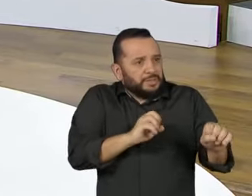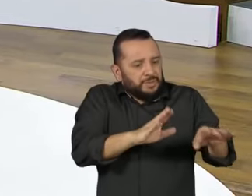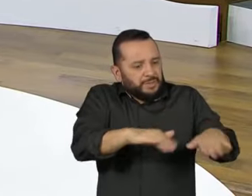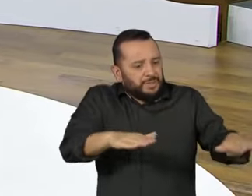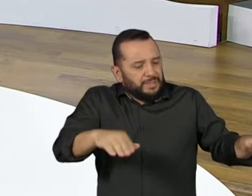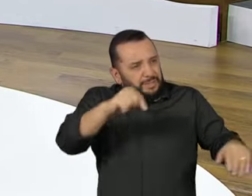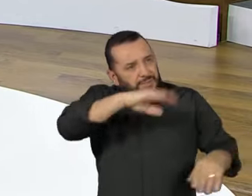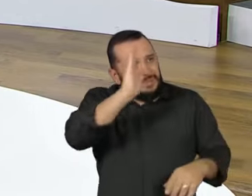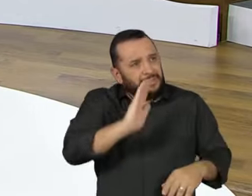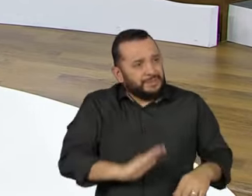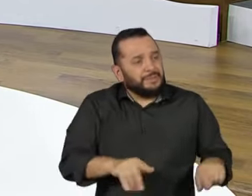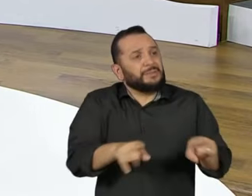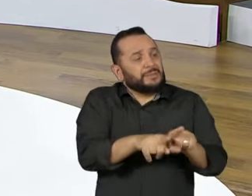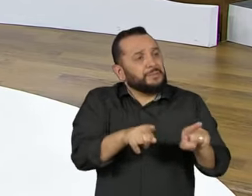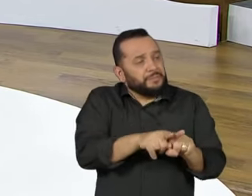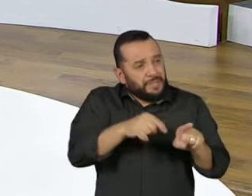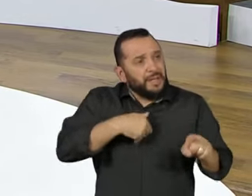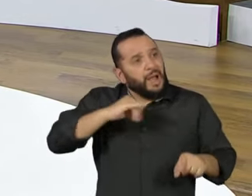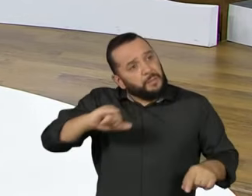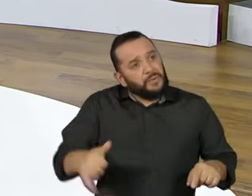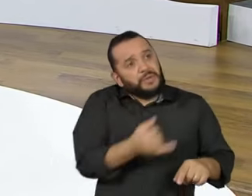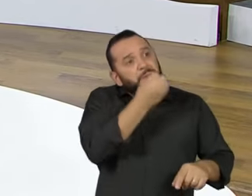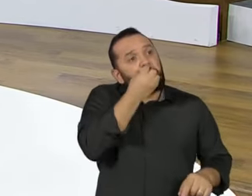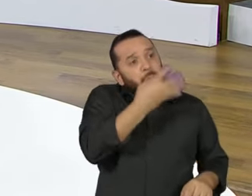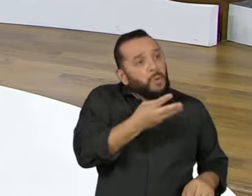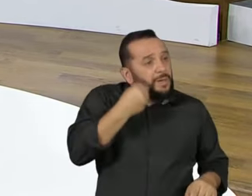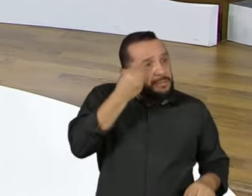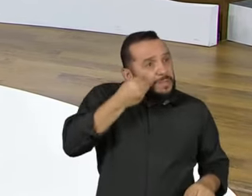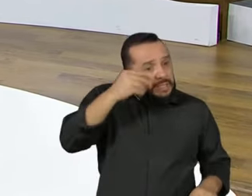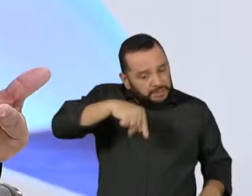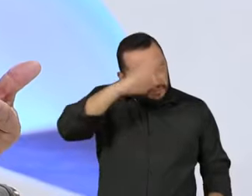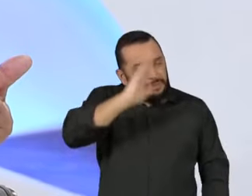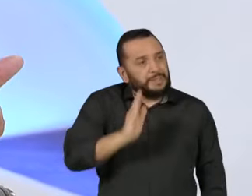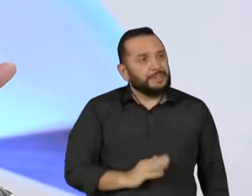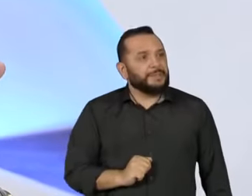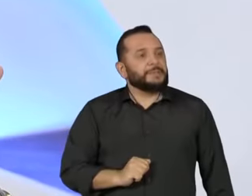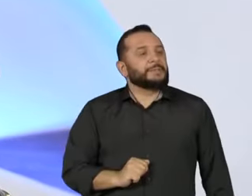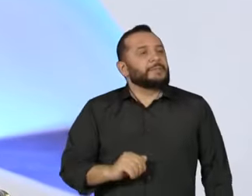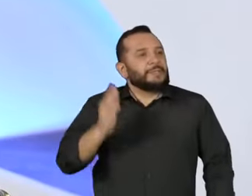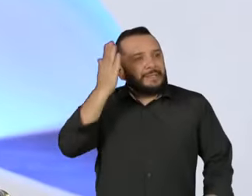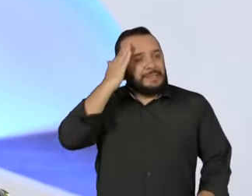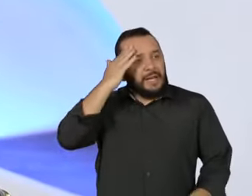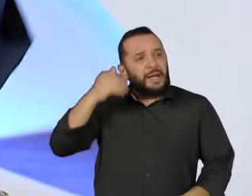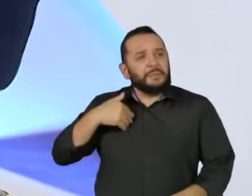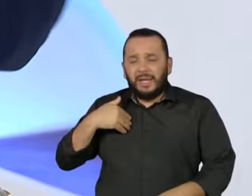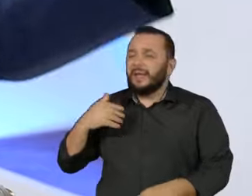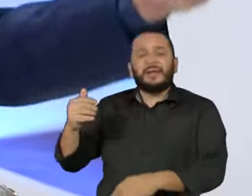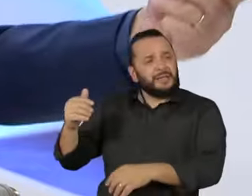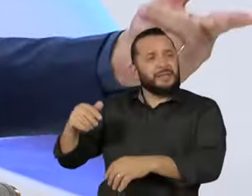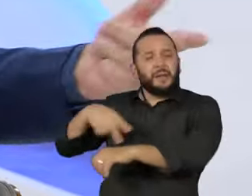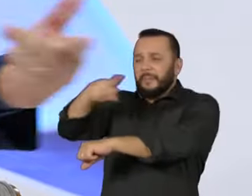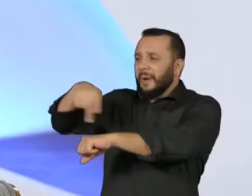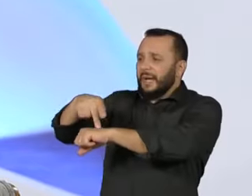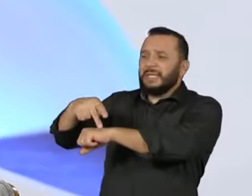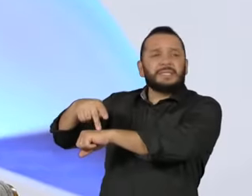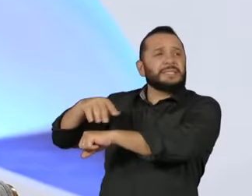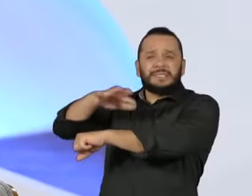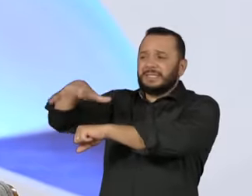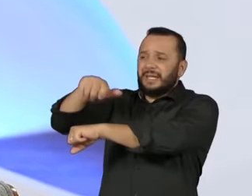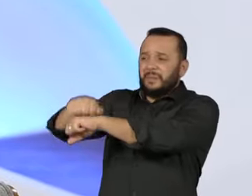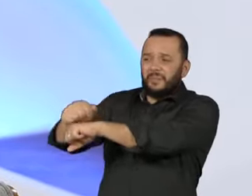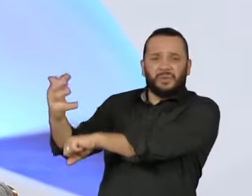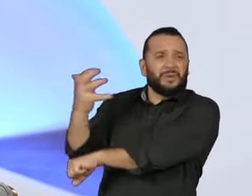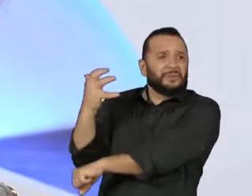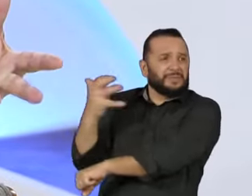experiências que nós já temos no Brasil. Vamos buscar inspiração em Singapura. Podemos buscar em Singapura, na Coreia do Sul e assim por